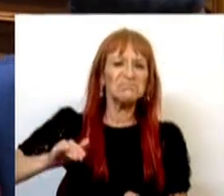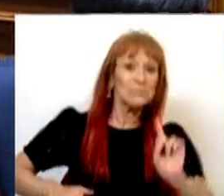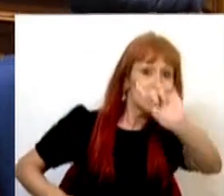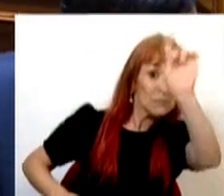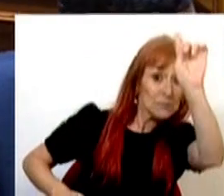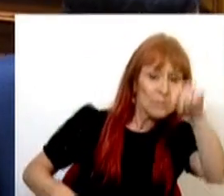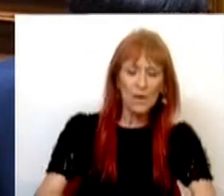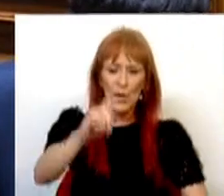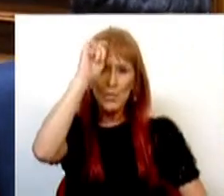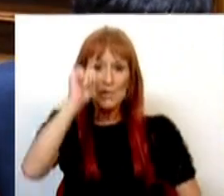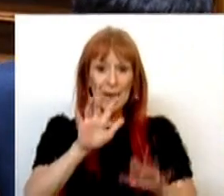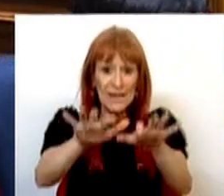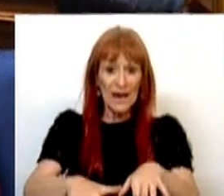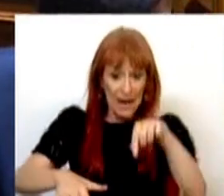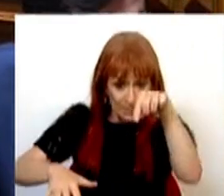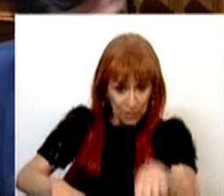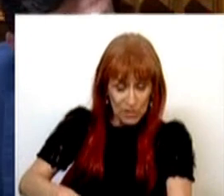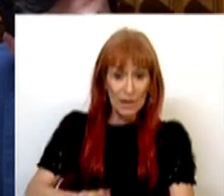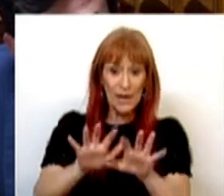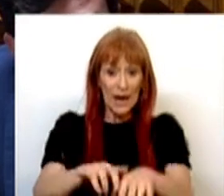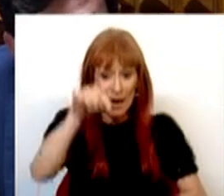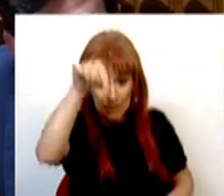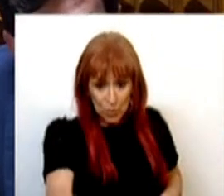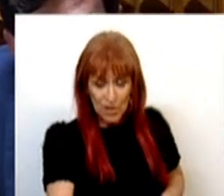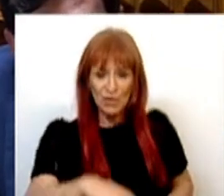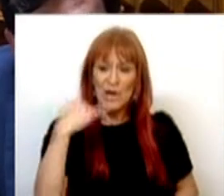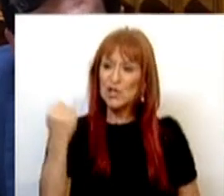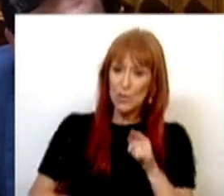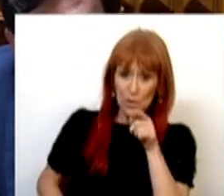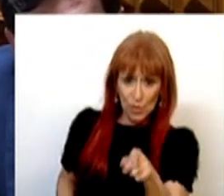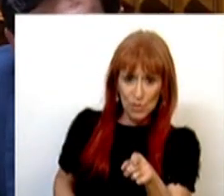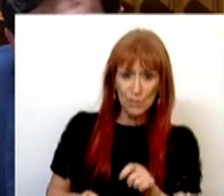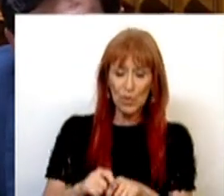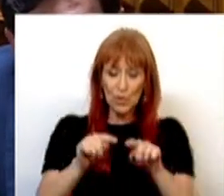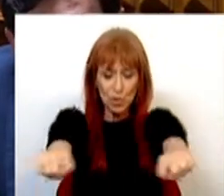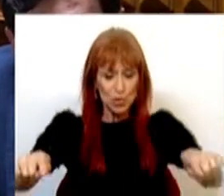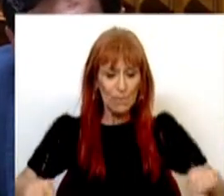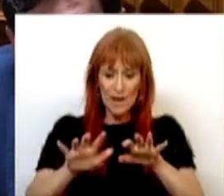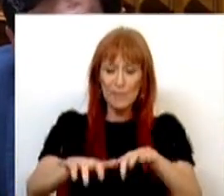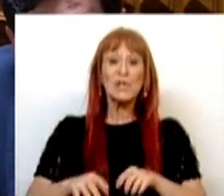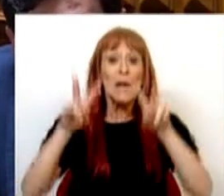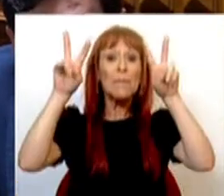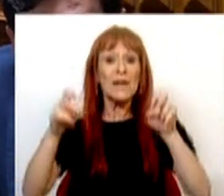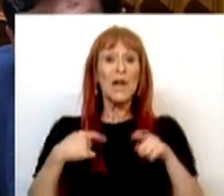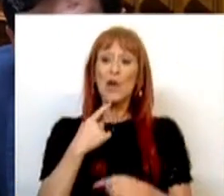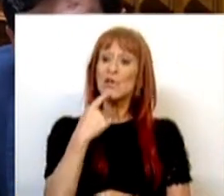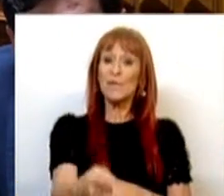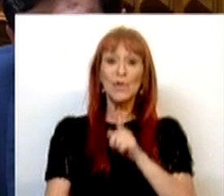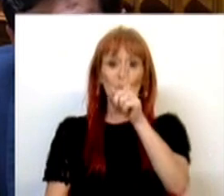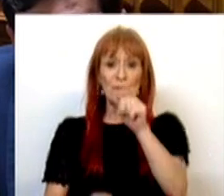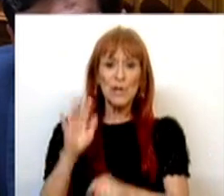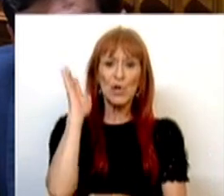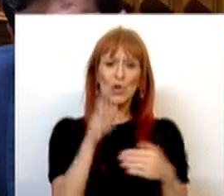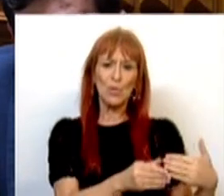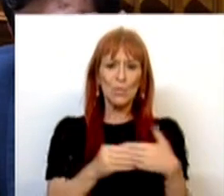O respeito da Câmara pela Câmara, pela instituição, pelos espaços do Parlamento é matéria que vamos suscitar em